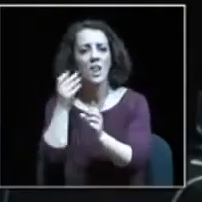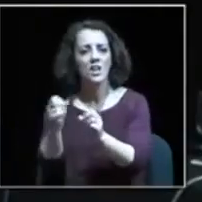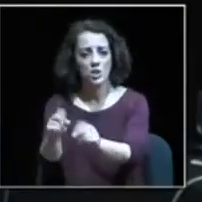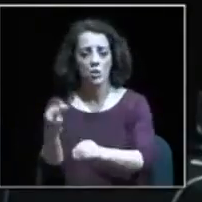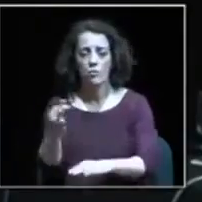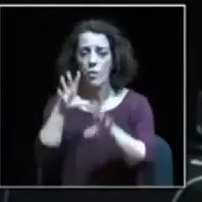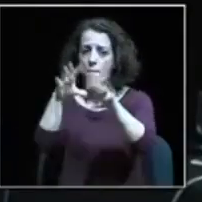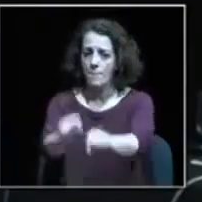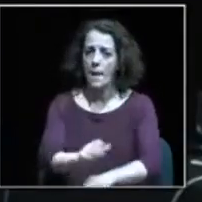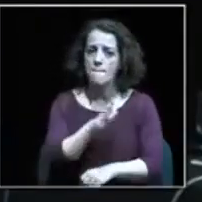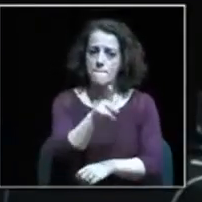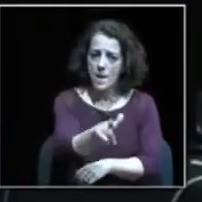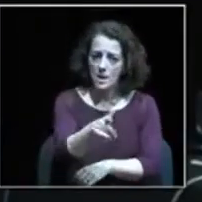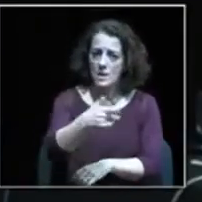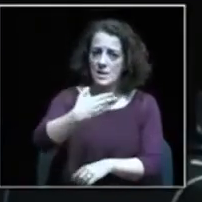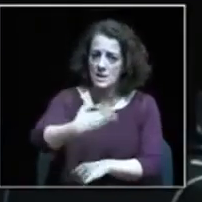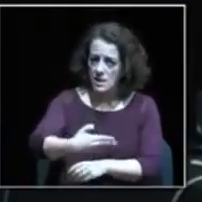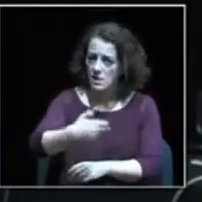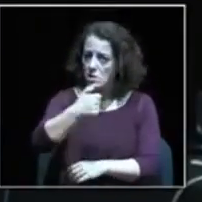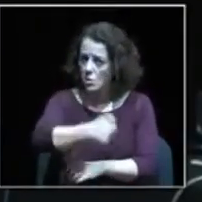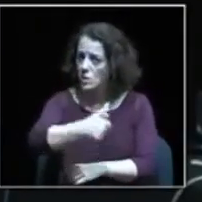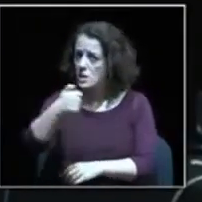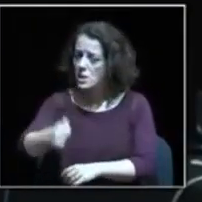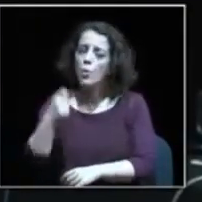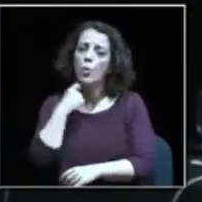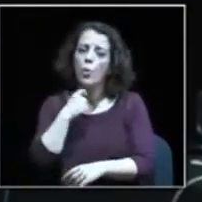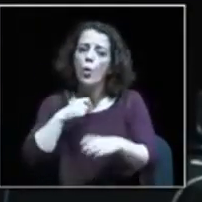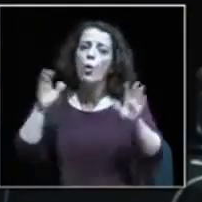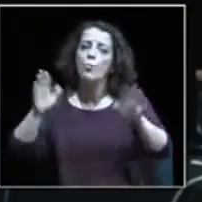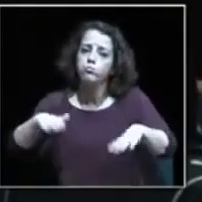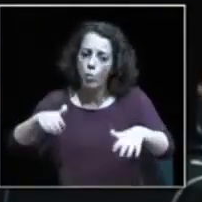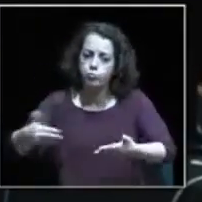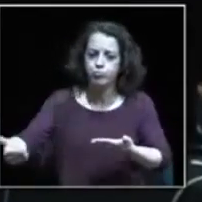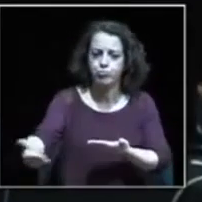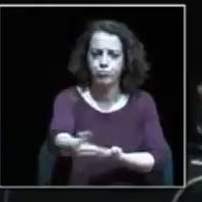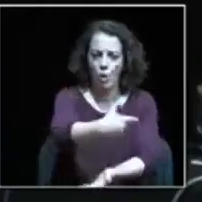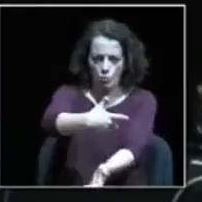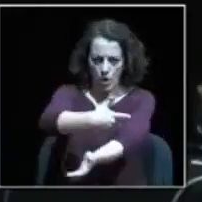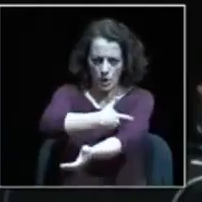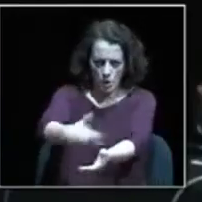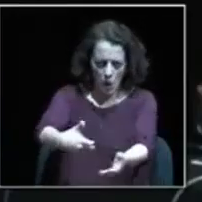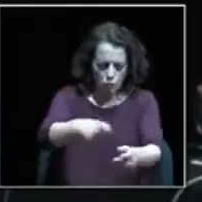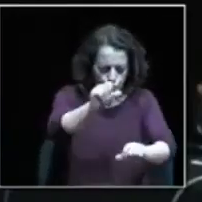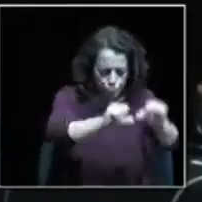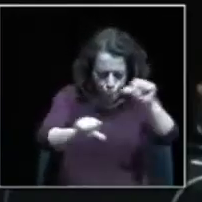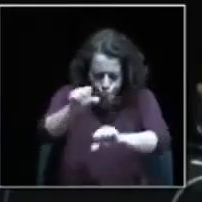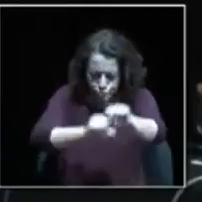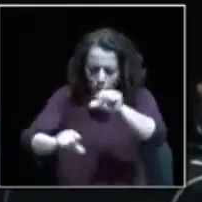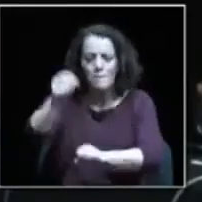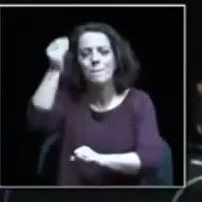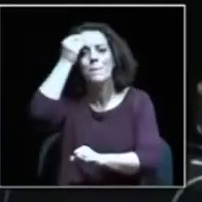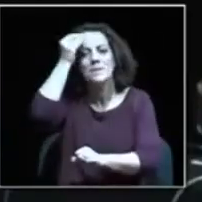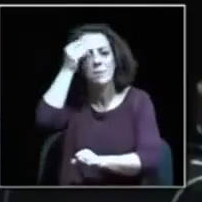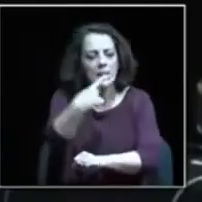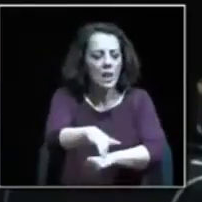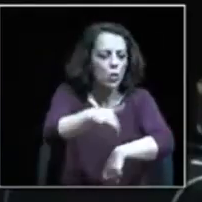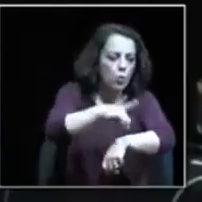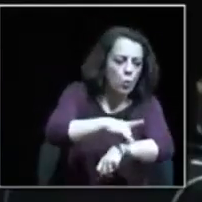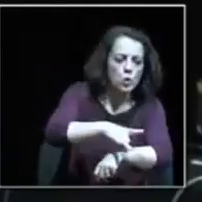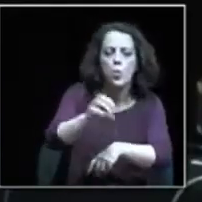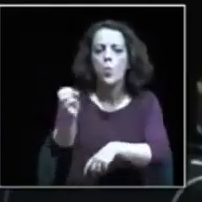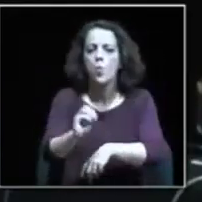.795 pombos com envio para avaliação do seu estado sanitário, pelo que questionamos por que razão não é feita uma única